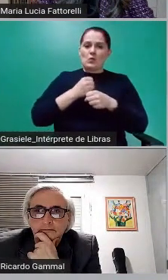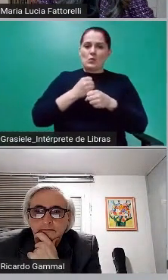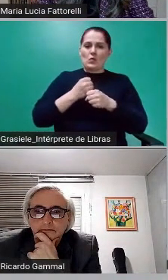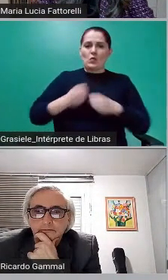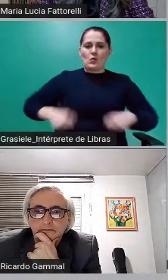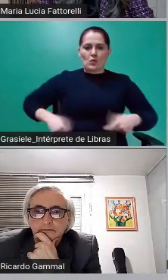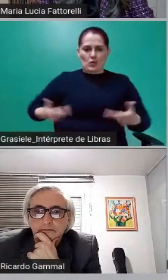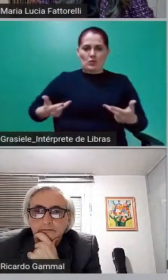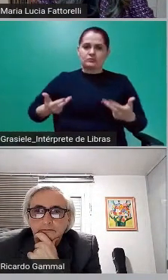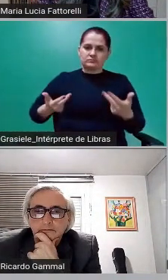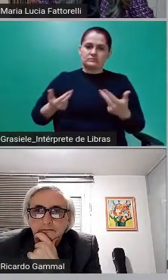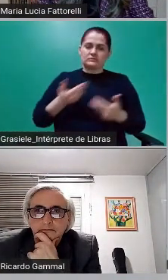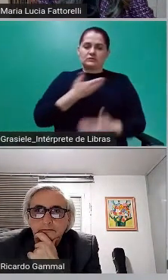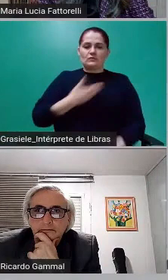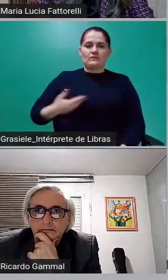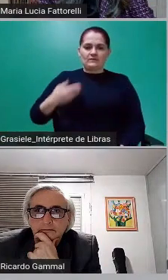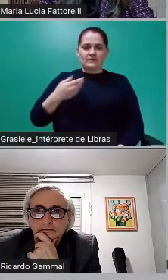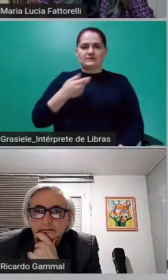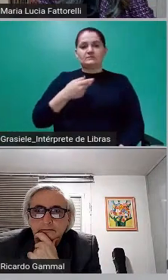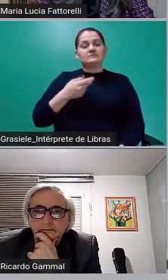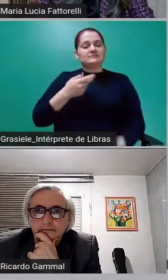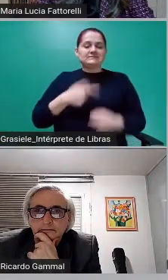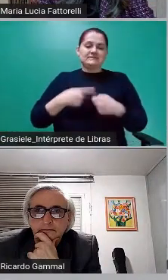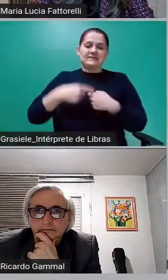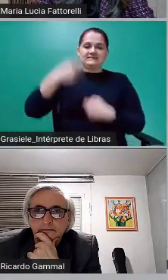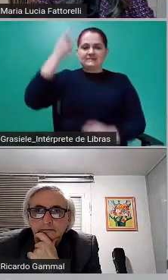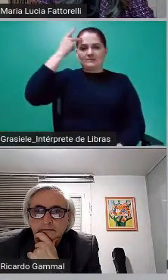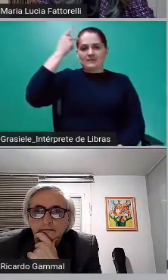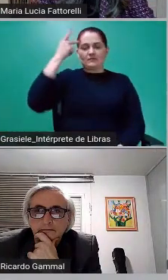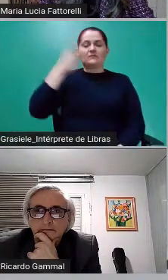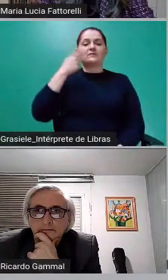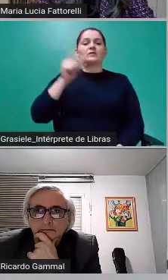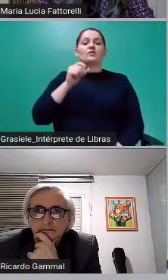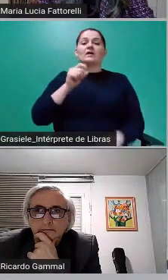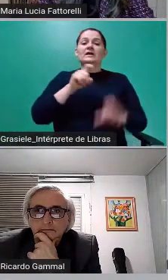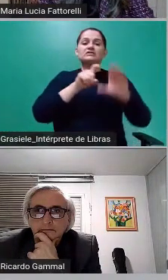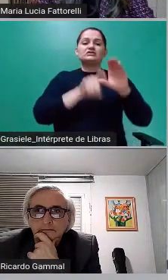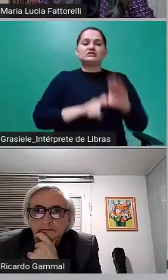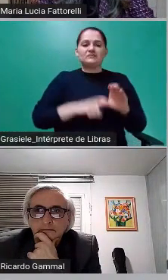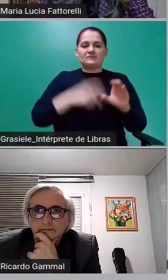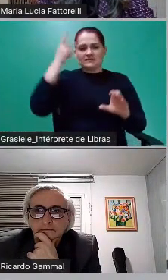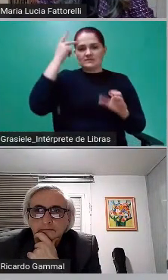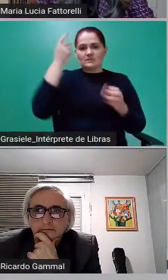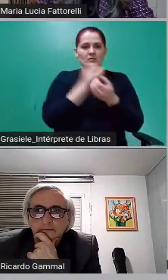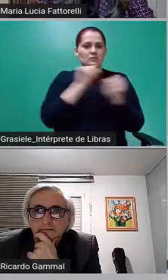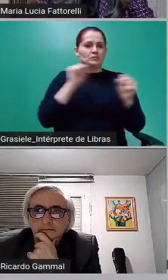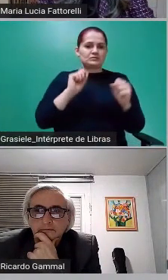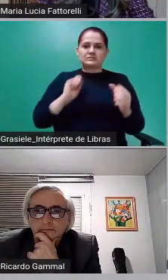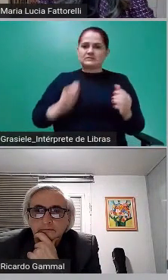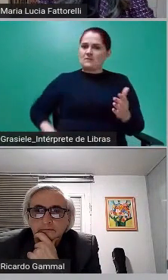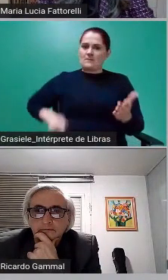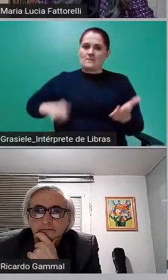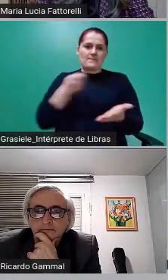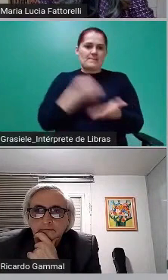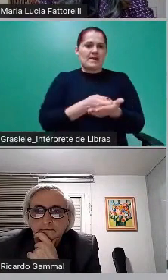o seguinte, a dívida do município de São Paulo é impagável. Então,